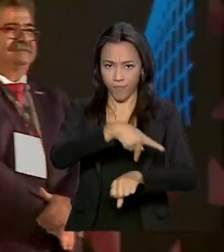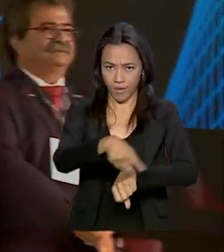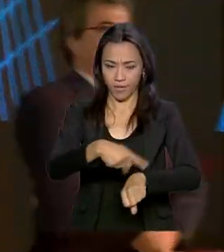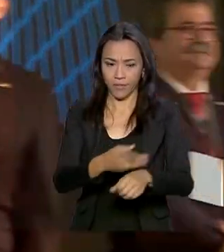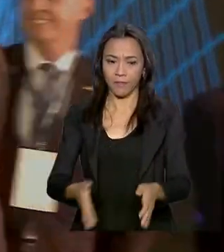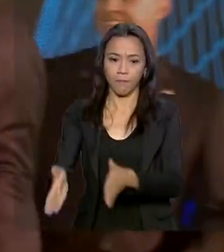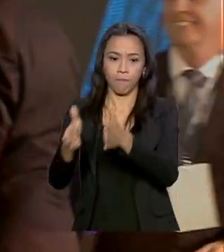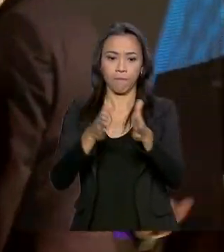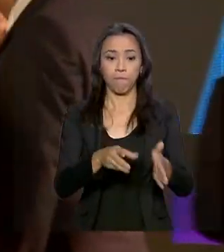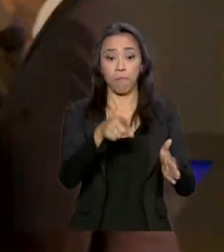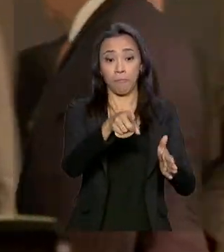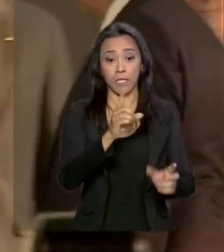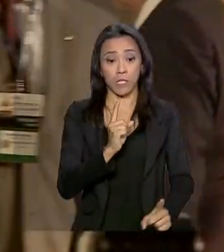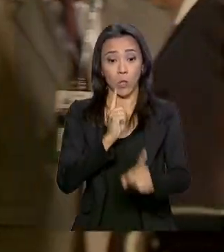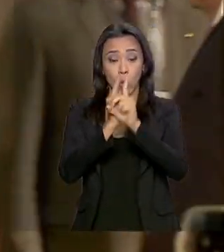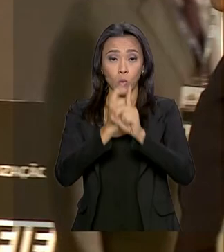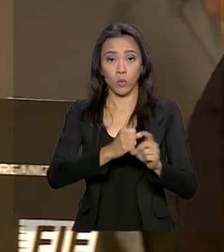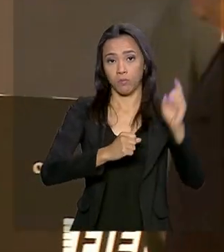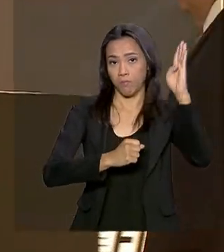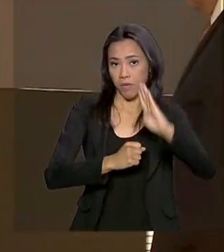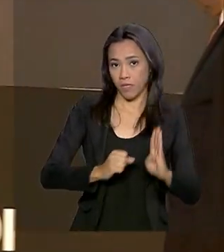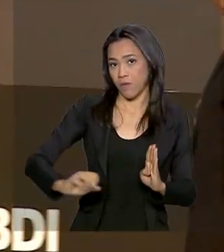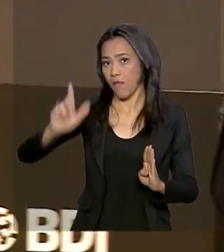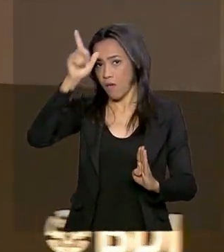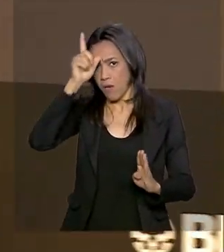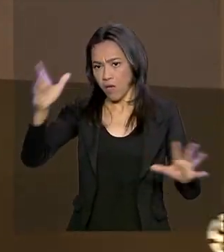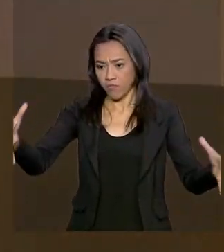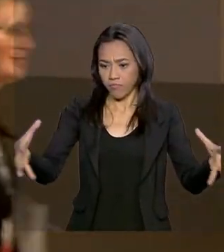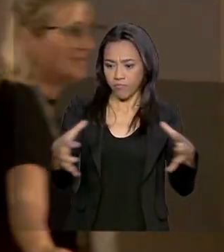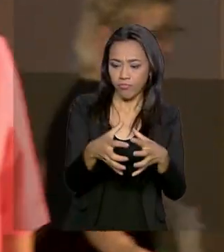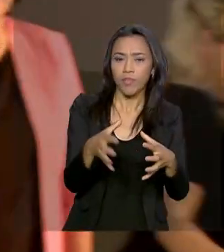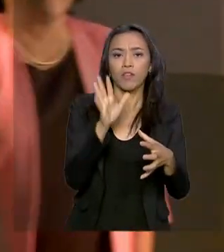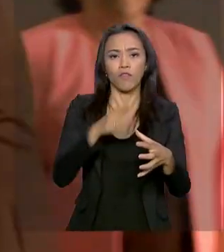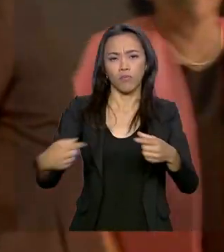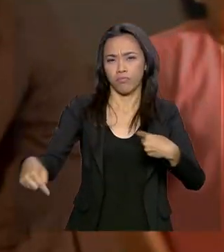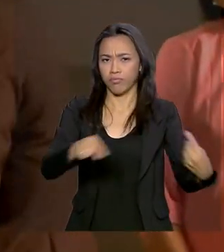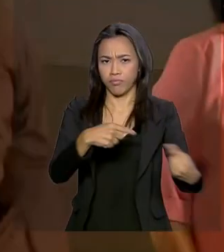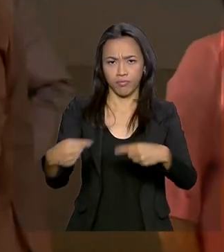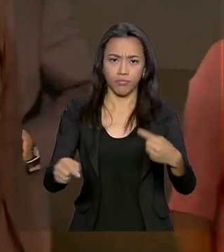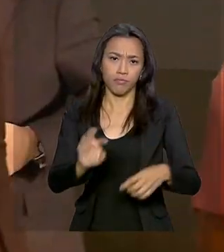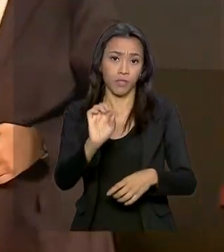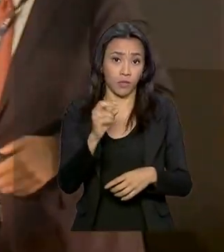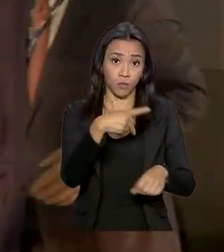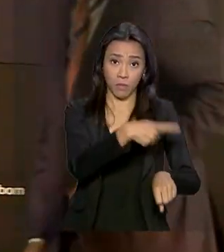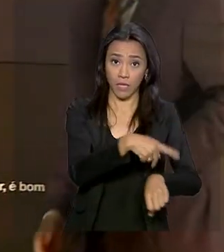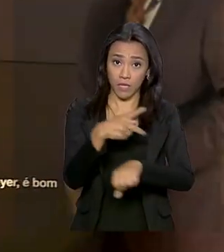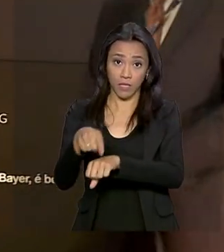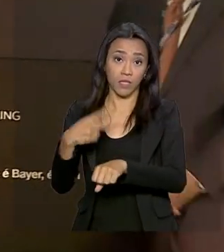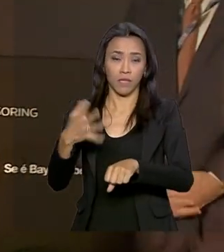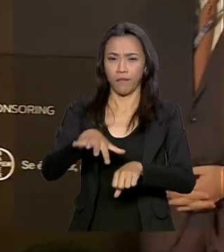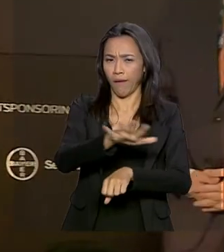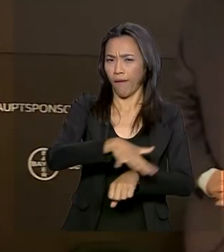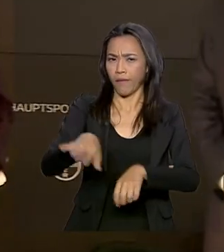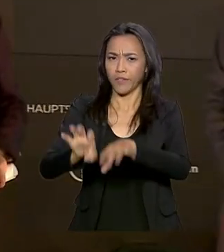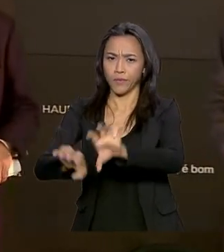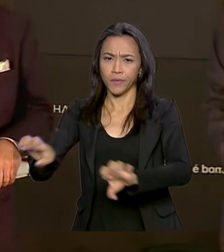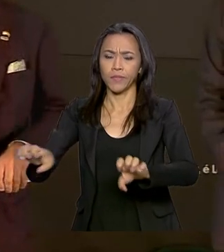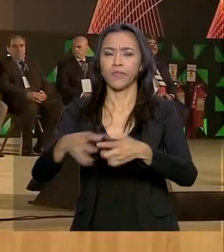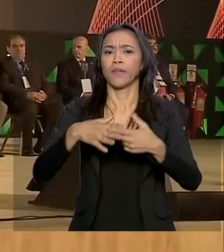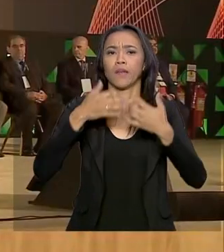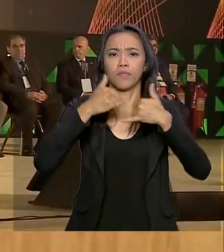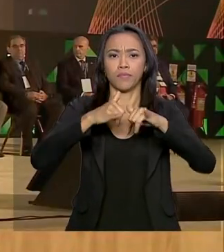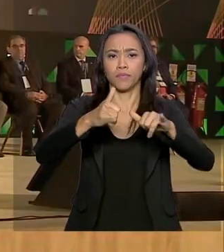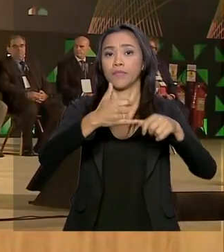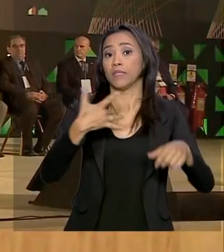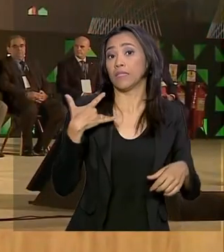encontro econômico Brasil-Alemanha, foi discutida a ampliação dos negócios entre os dois países em áreas como infraestrutura, energia e saúde.